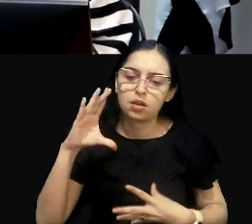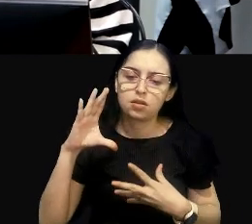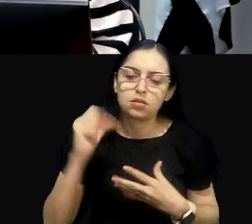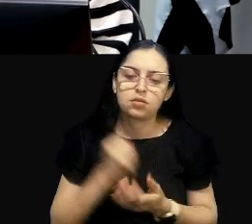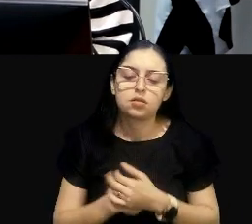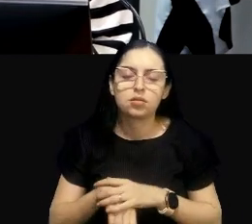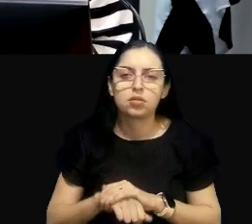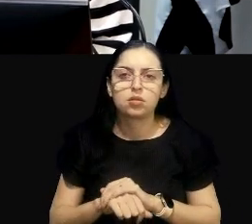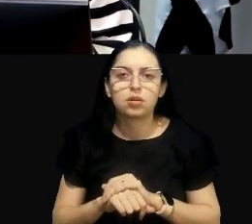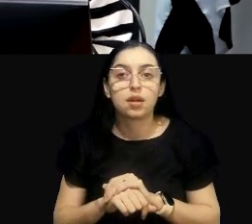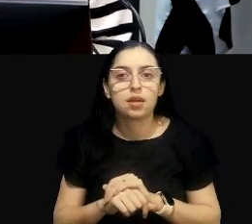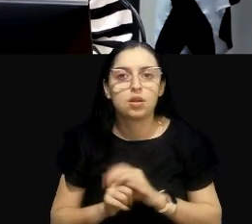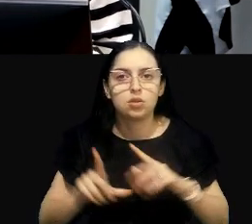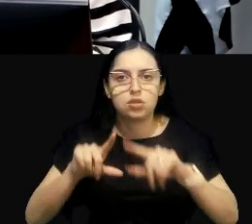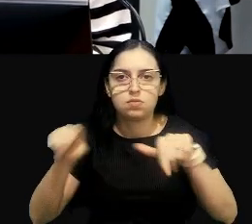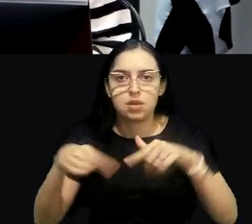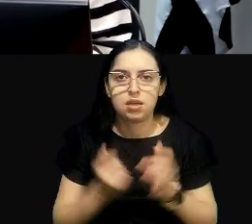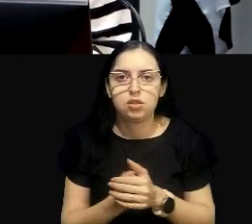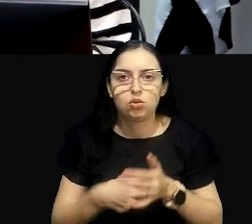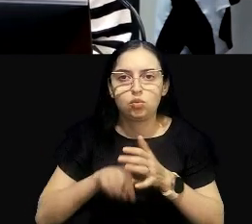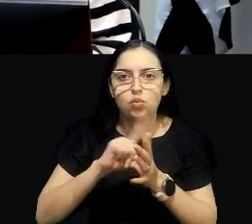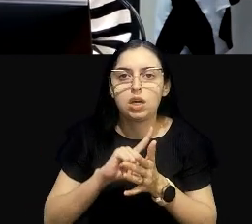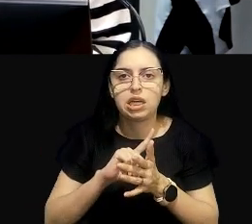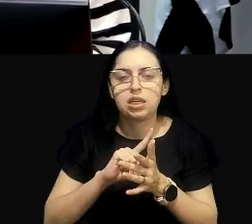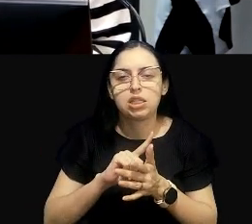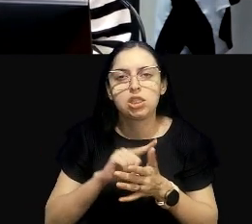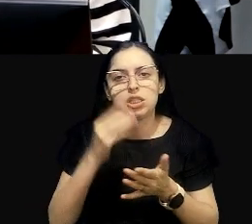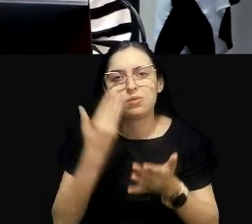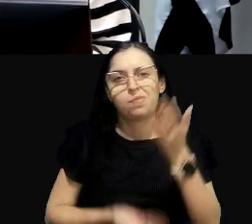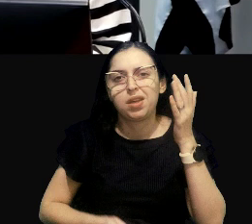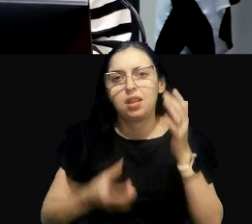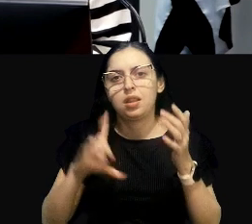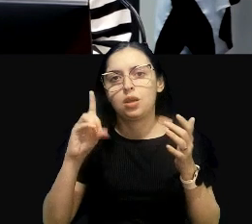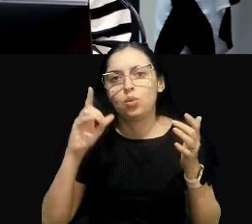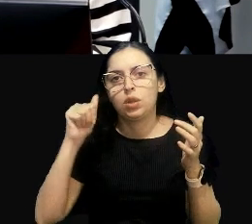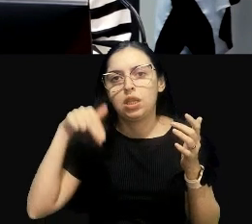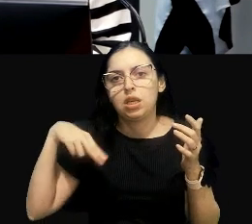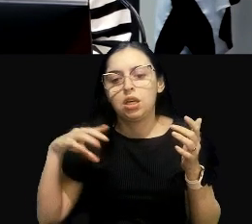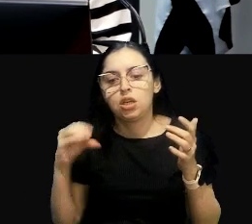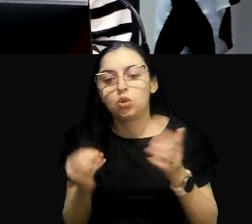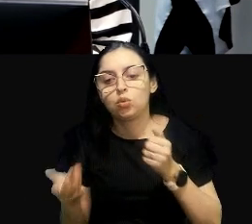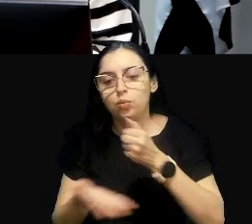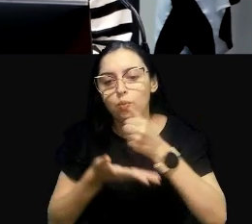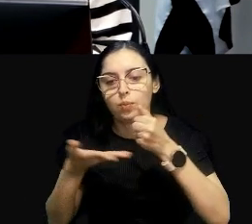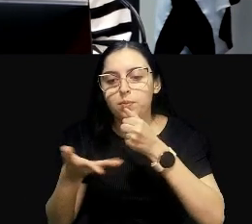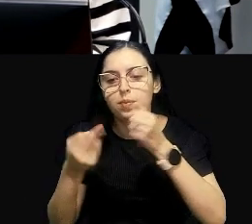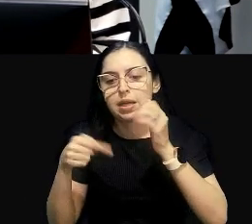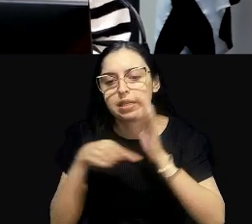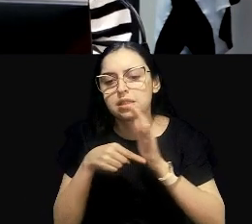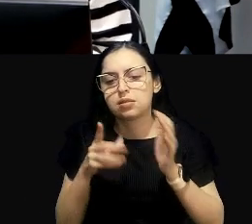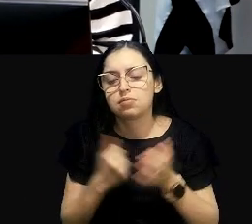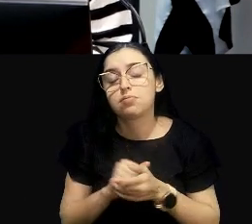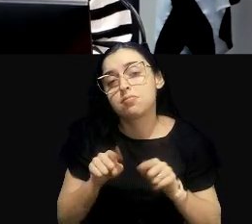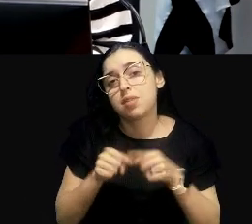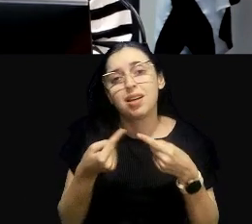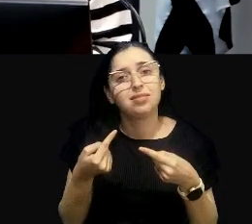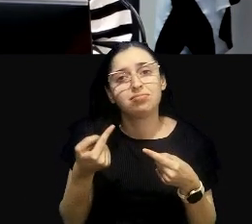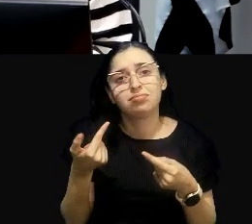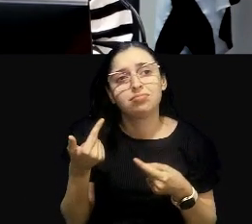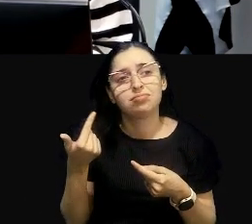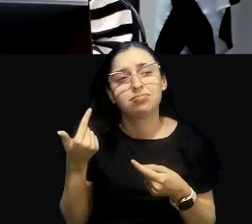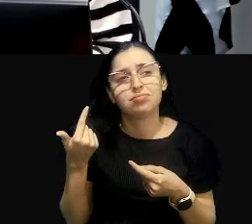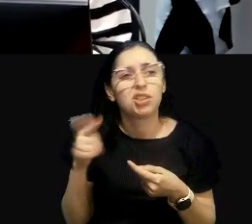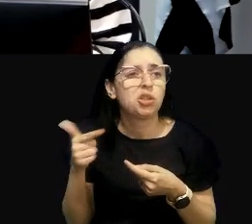ambiental da área. Antes do DAN, que seria lá na situação base. Ah, mas eu não tenho como